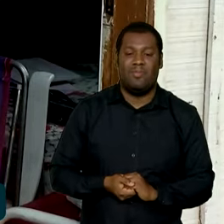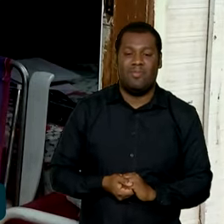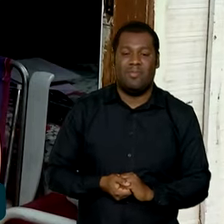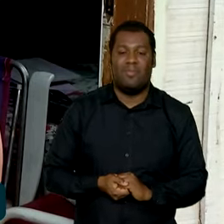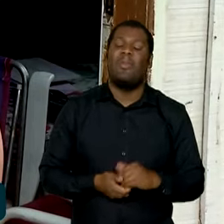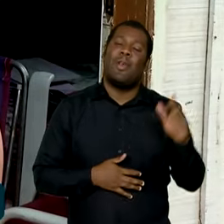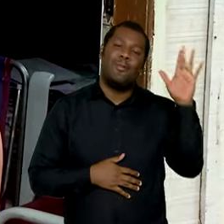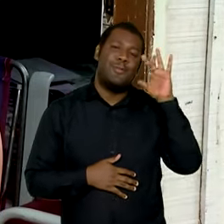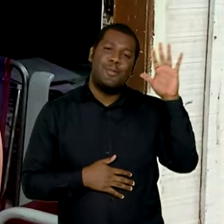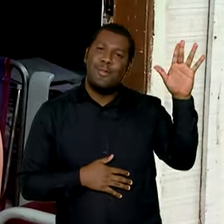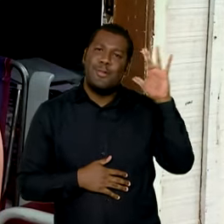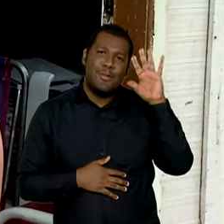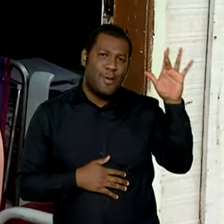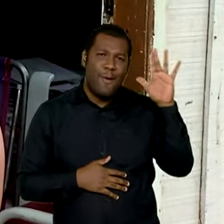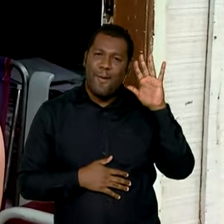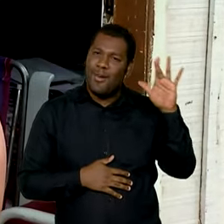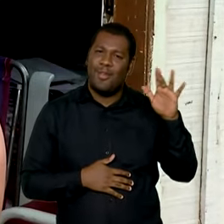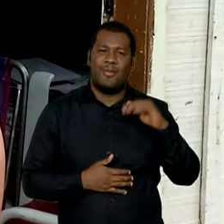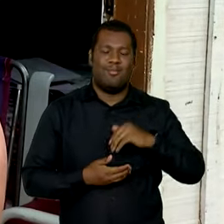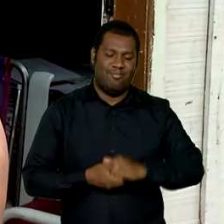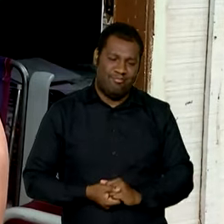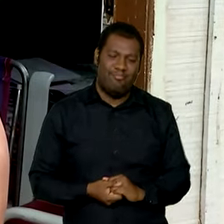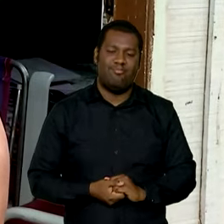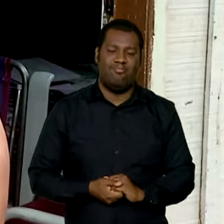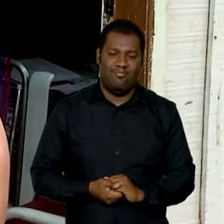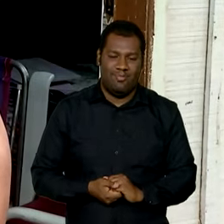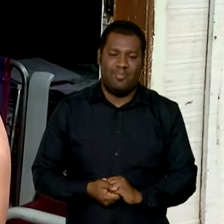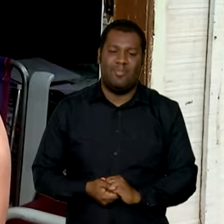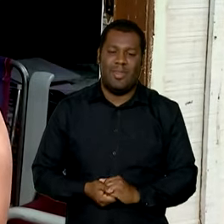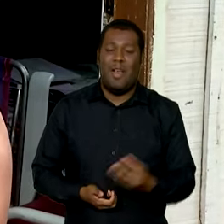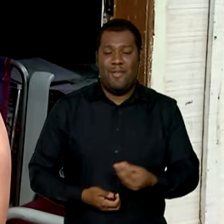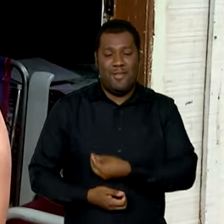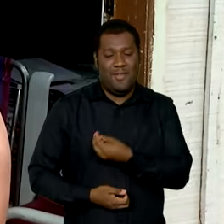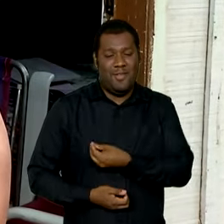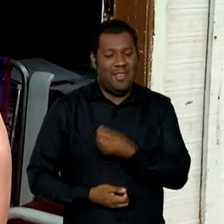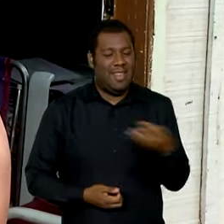para nós é um sonho, é um sonho mesmo. Vida nova. Vida nova, graças a Deus. nova. lá.